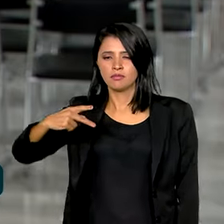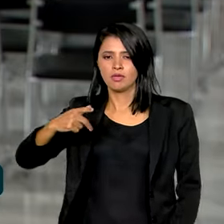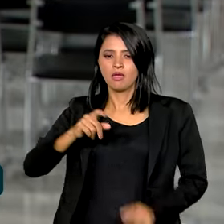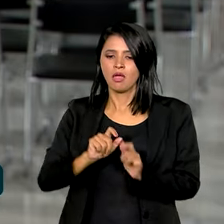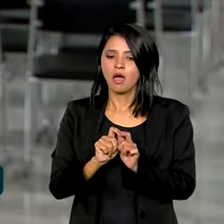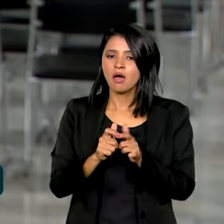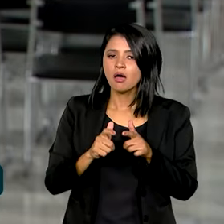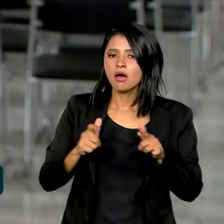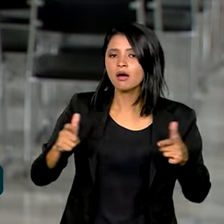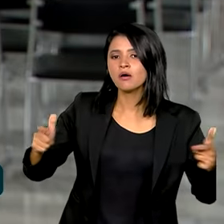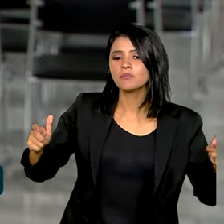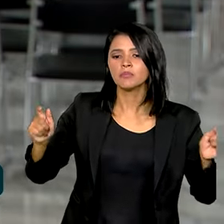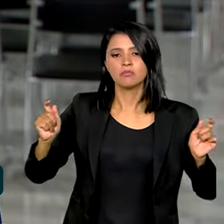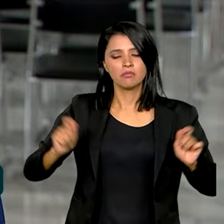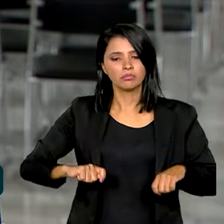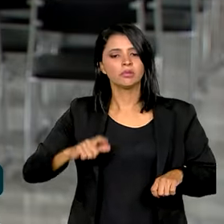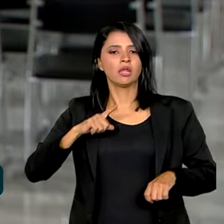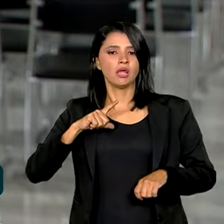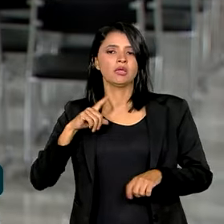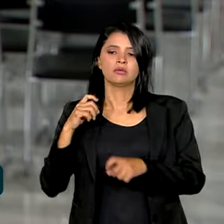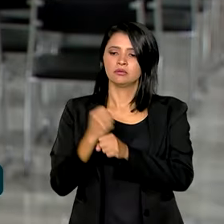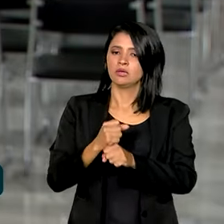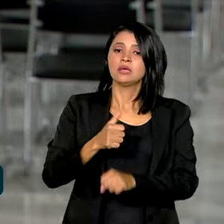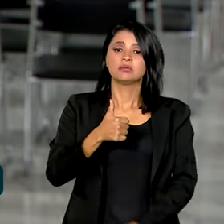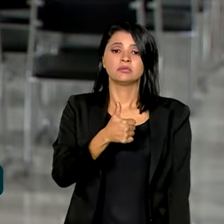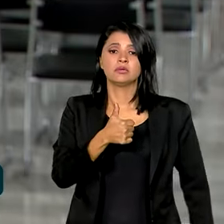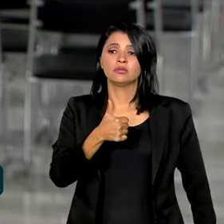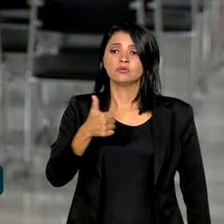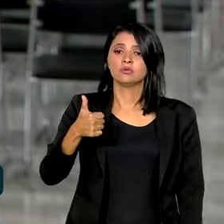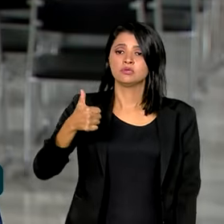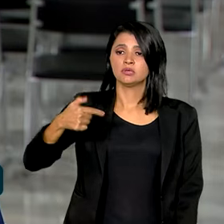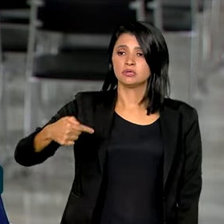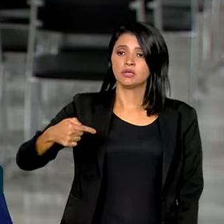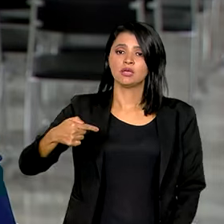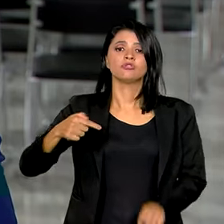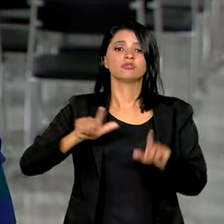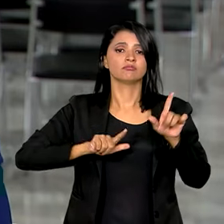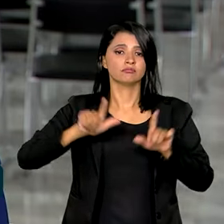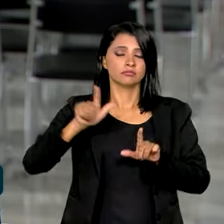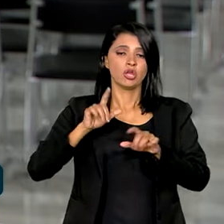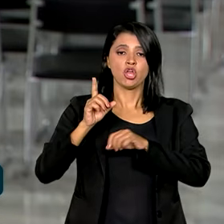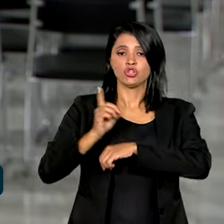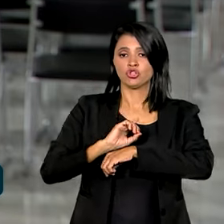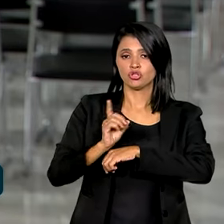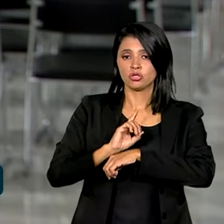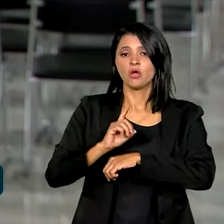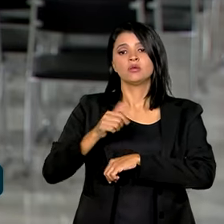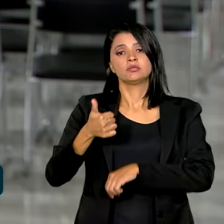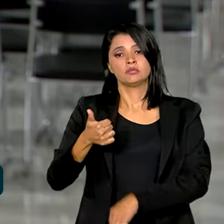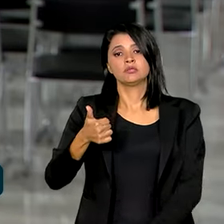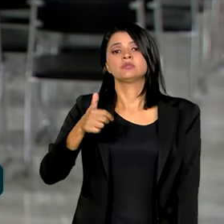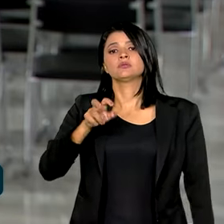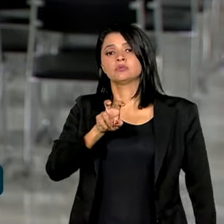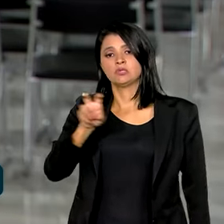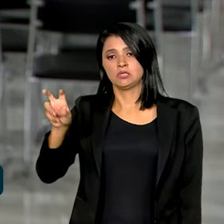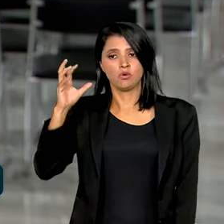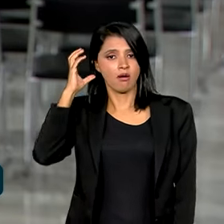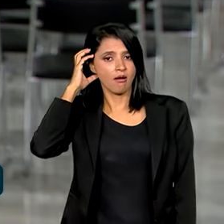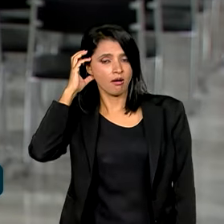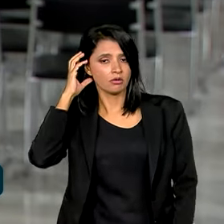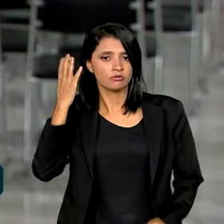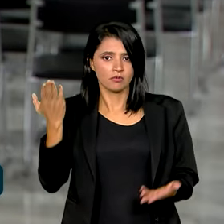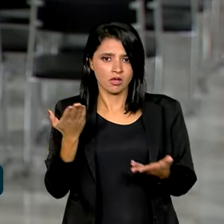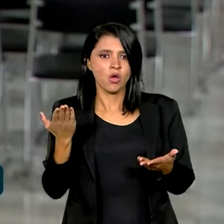expansão e passa a contar com 117 emissoras de TV digital e 155 de rádio. Nessa